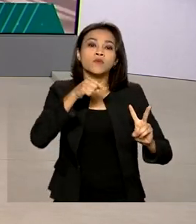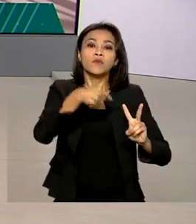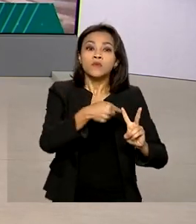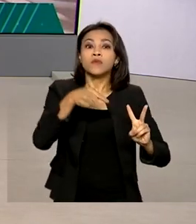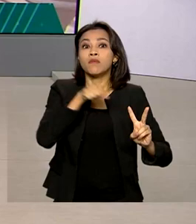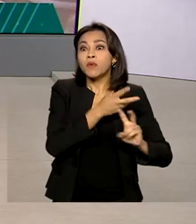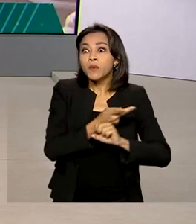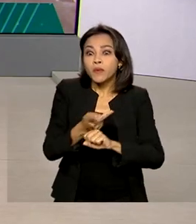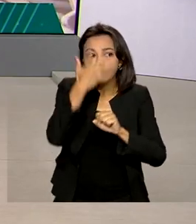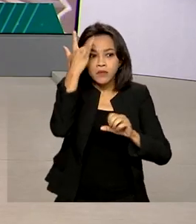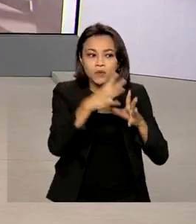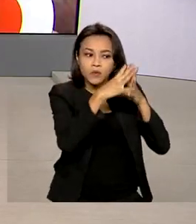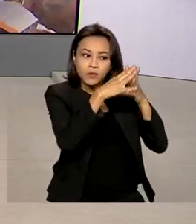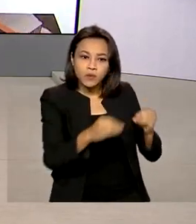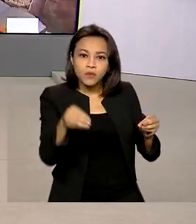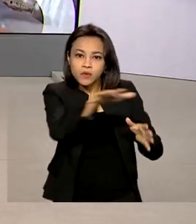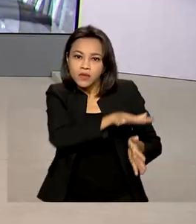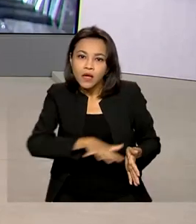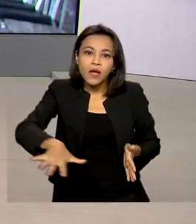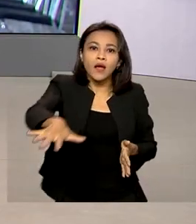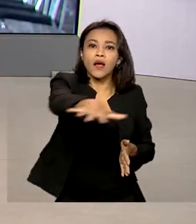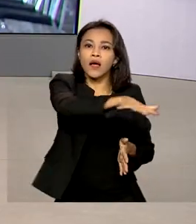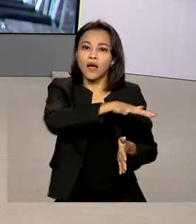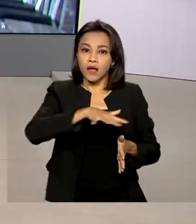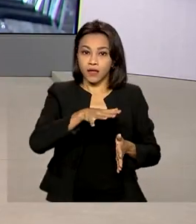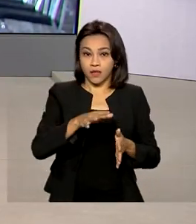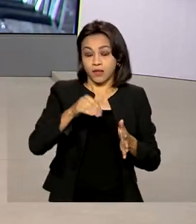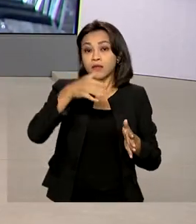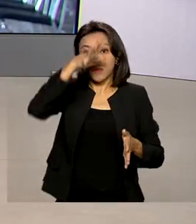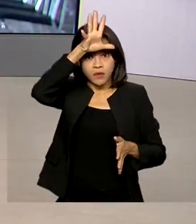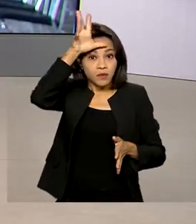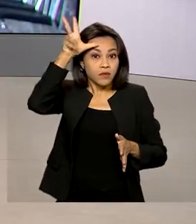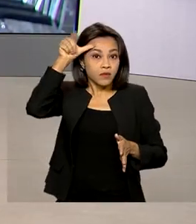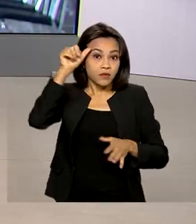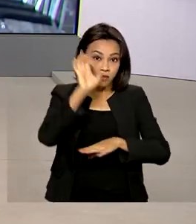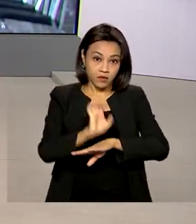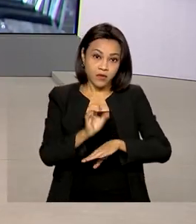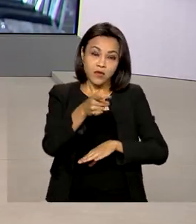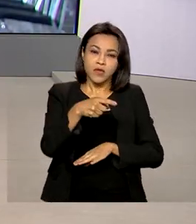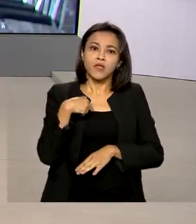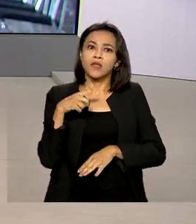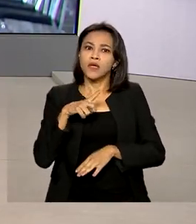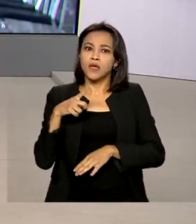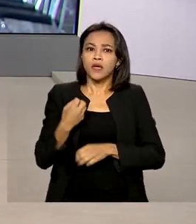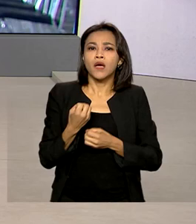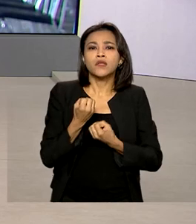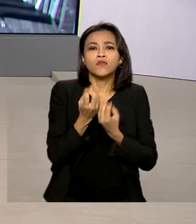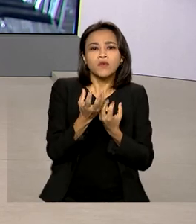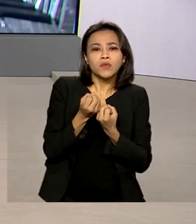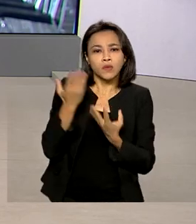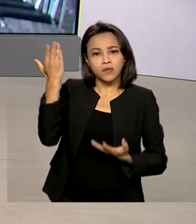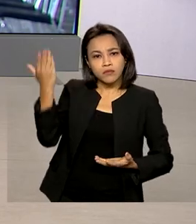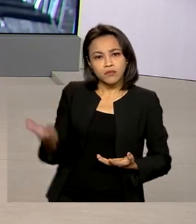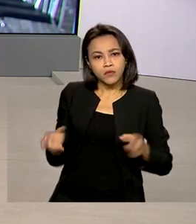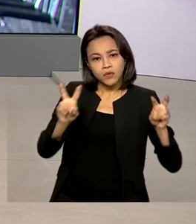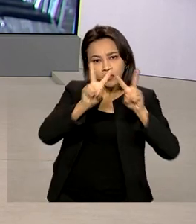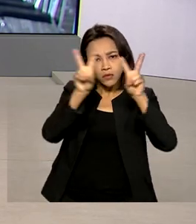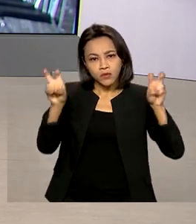do Javarino, Amazonas. O repórter Glauco de Queiroz traz as últimas informações sobre esse caso. Oi, Glauco, bom dia!